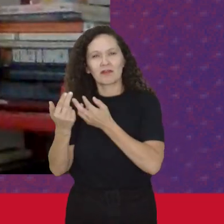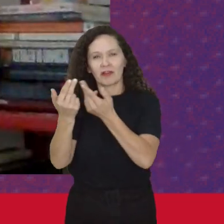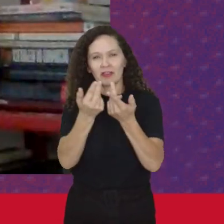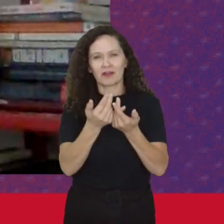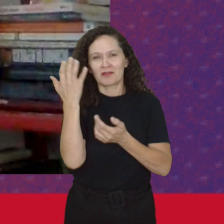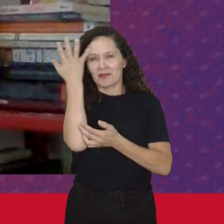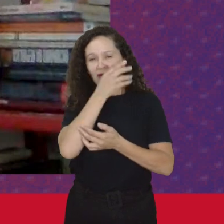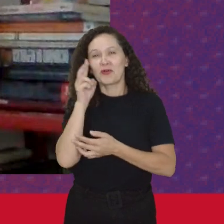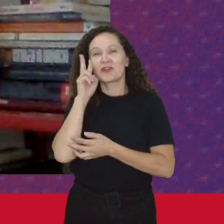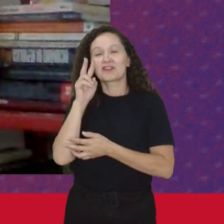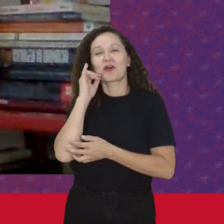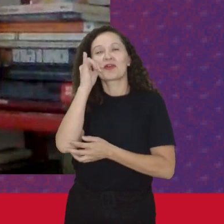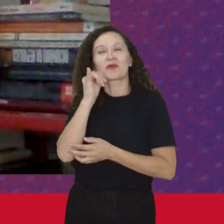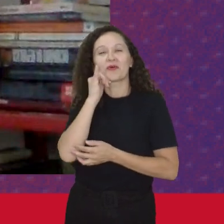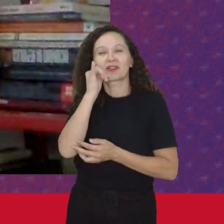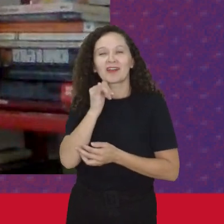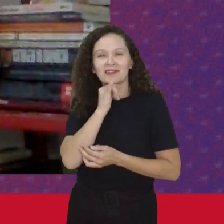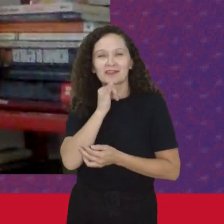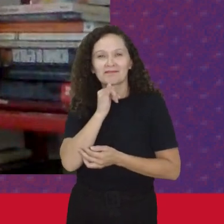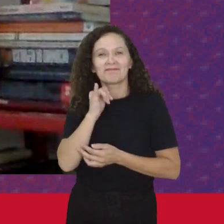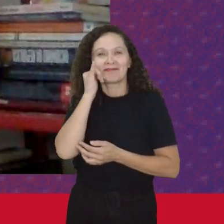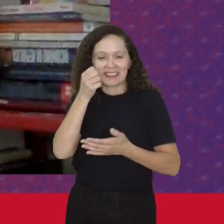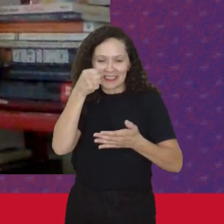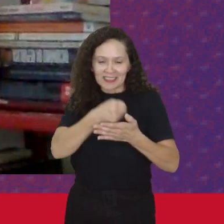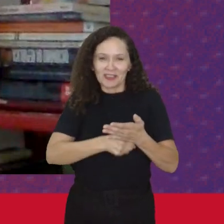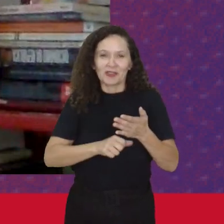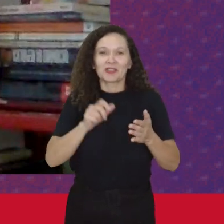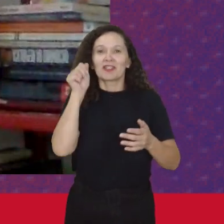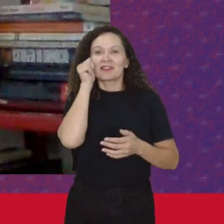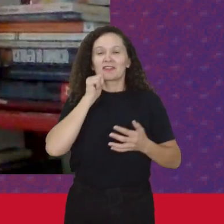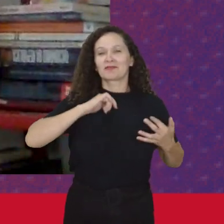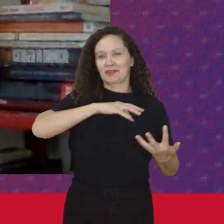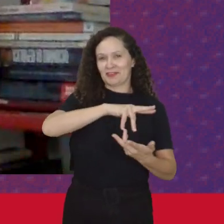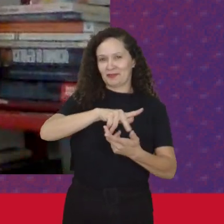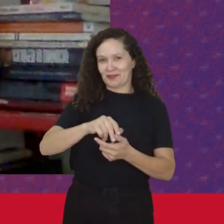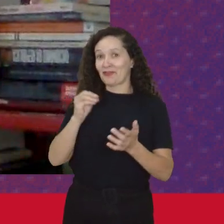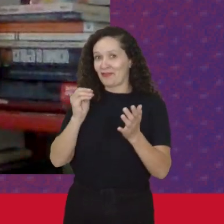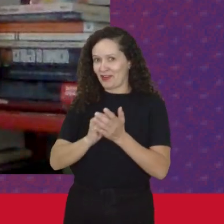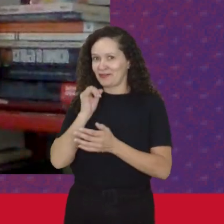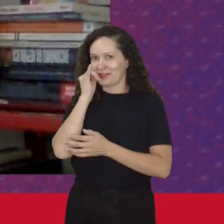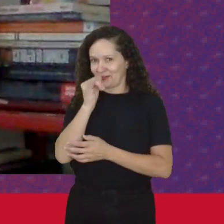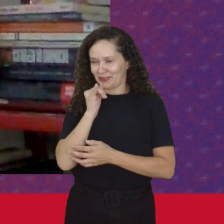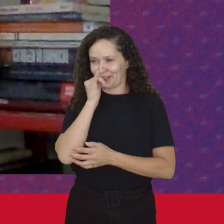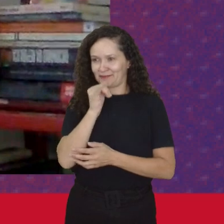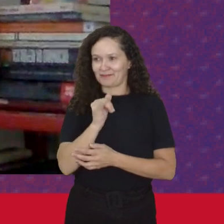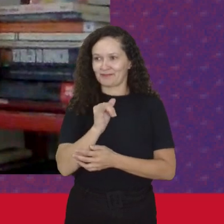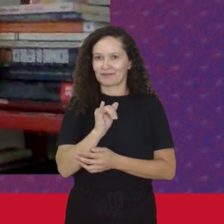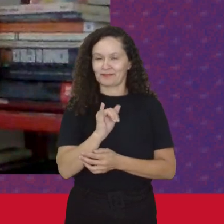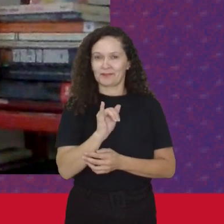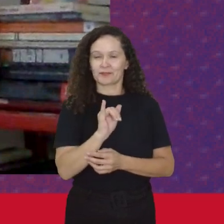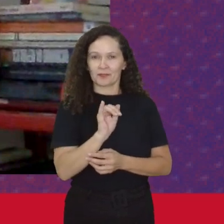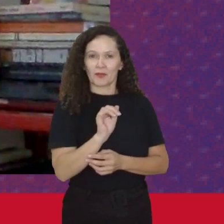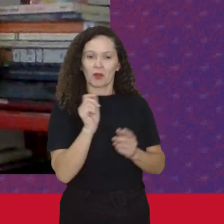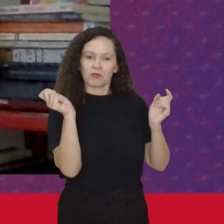história Sendo contada Como parte Da história Da luta Das mulheres No mundo E isso Foi